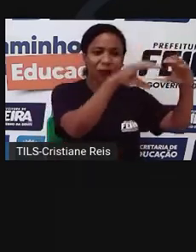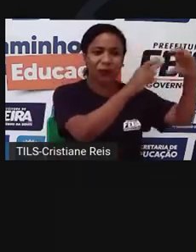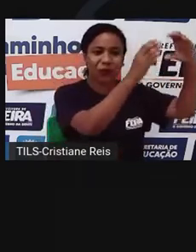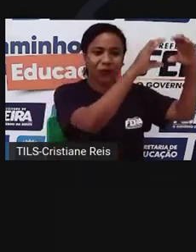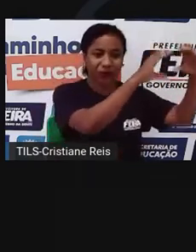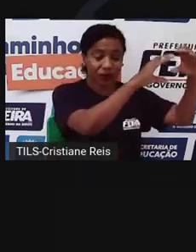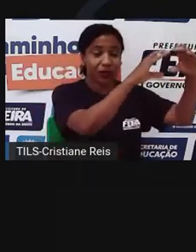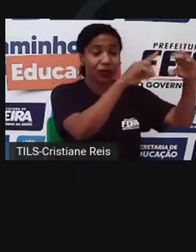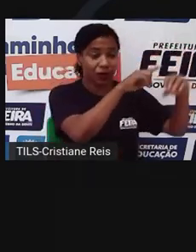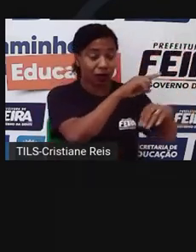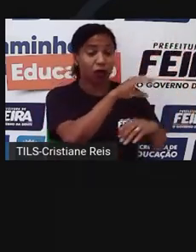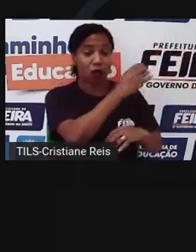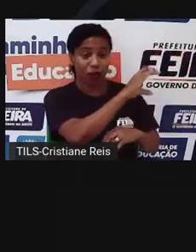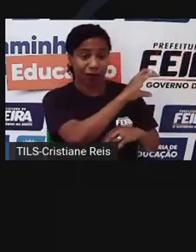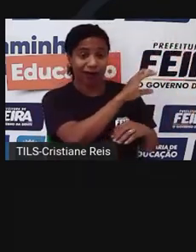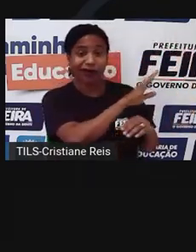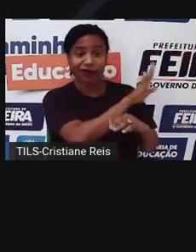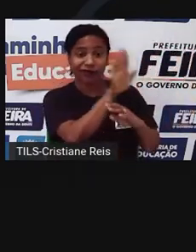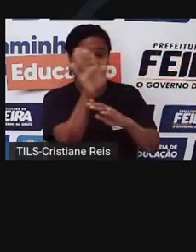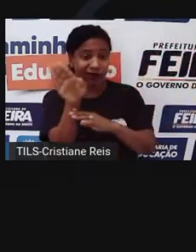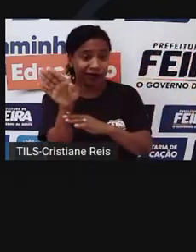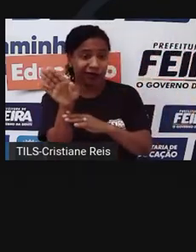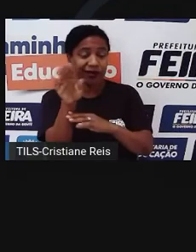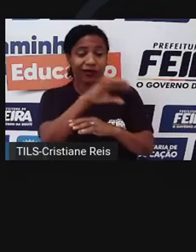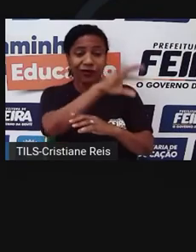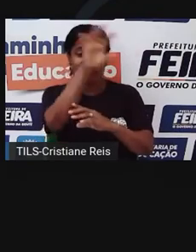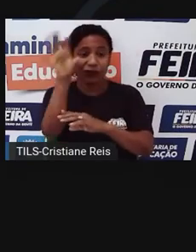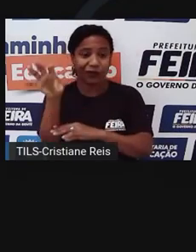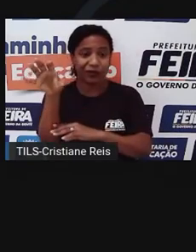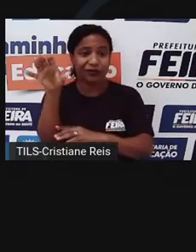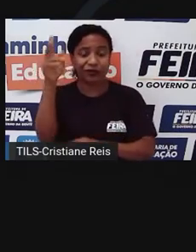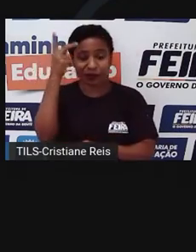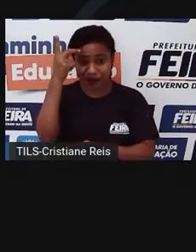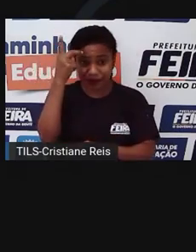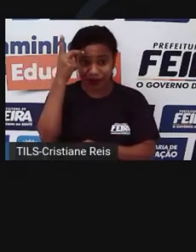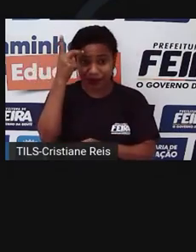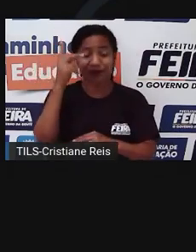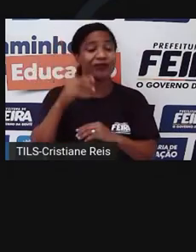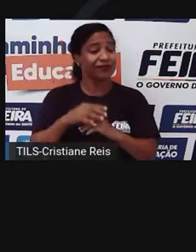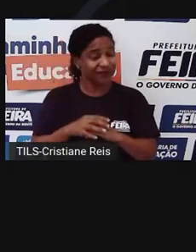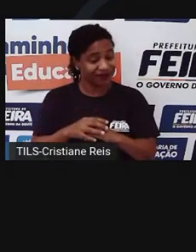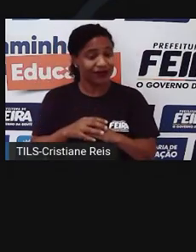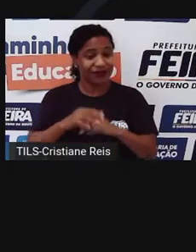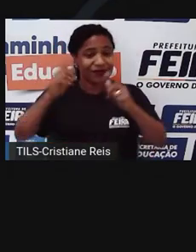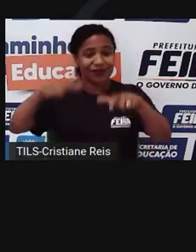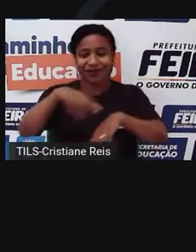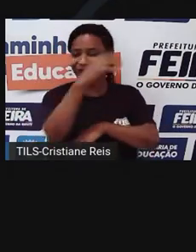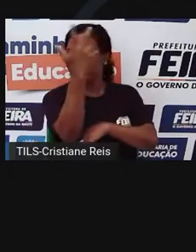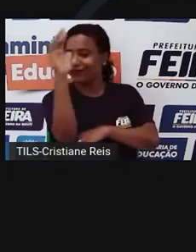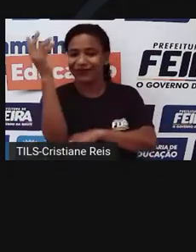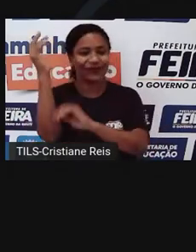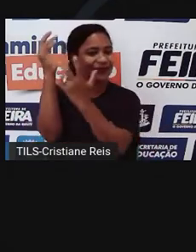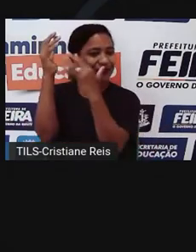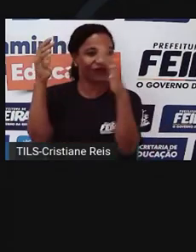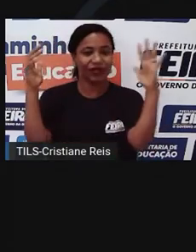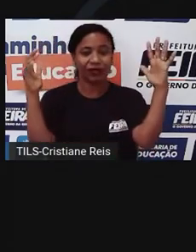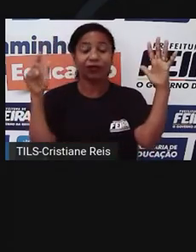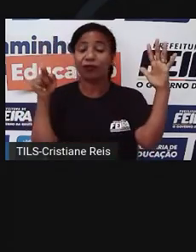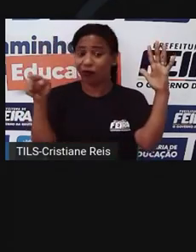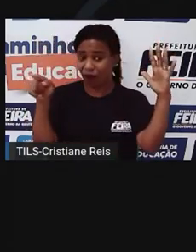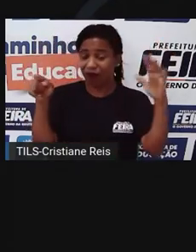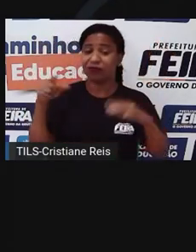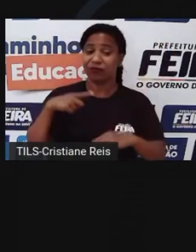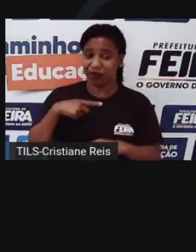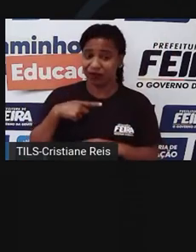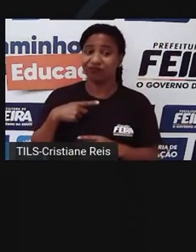Aires e de São Paulo aos Andes ser uma região verde, úmida. Esse quadrilátero é 70% do PIB da América do